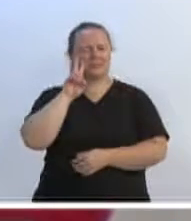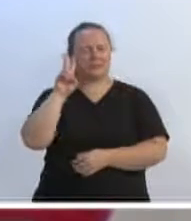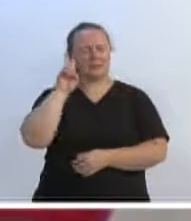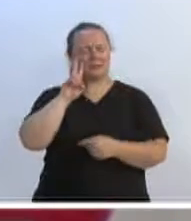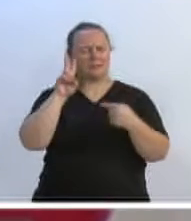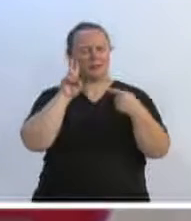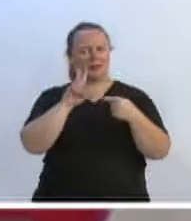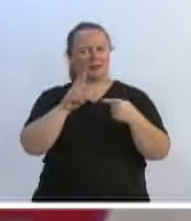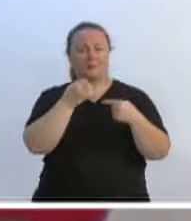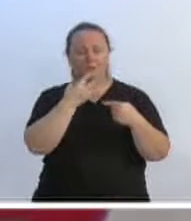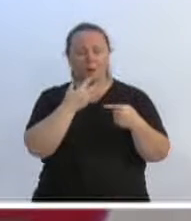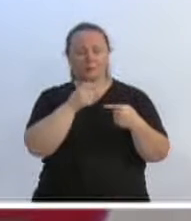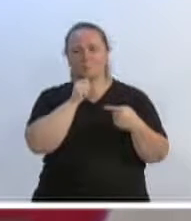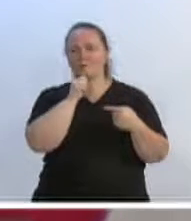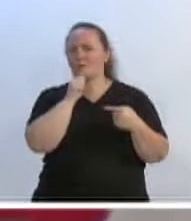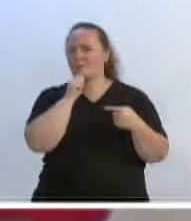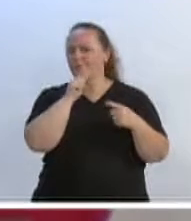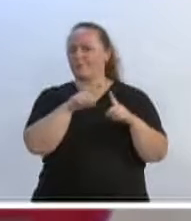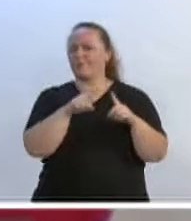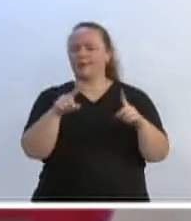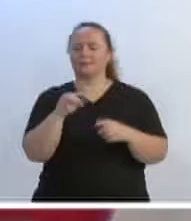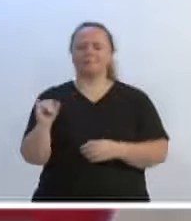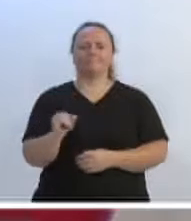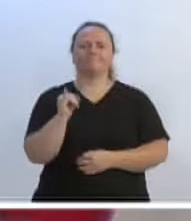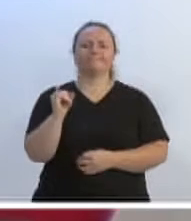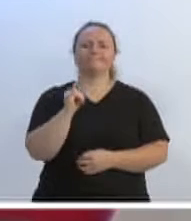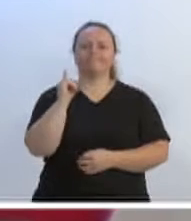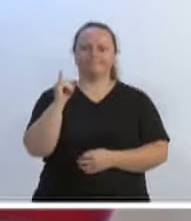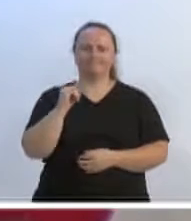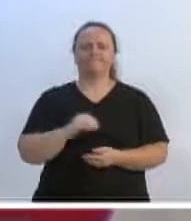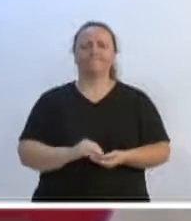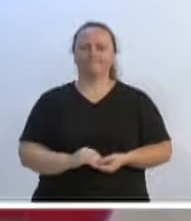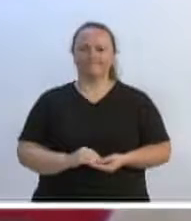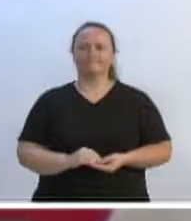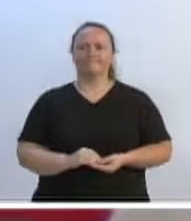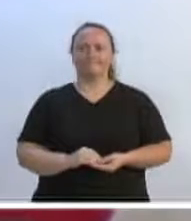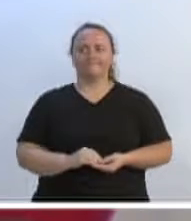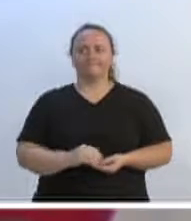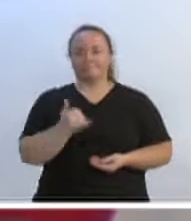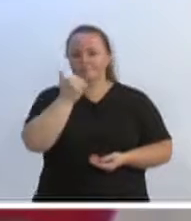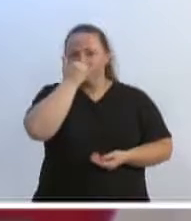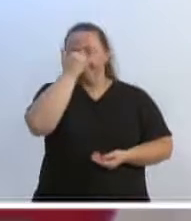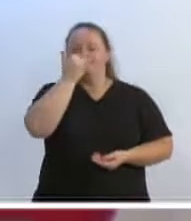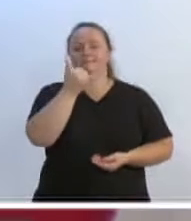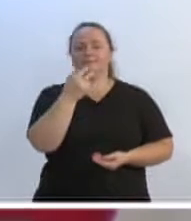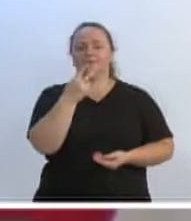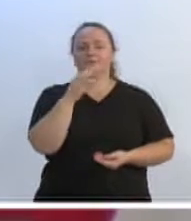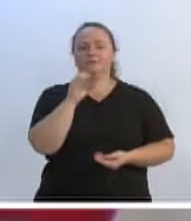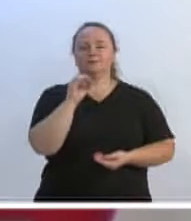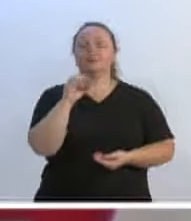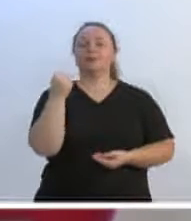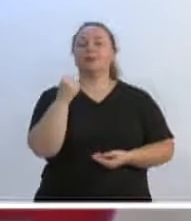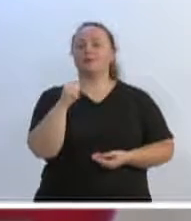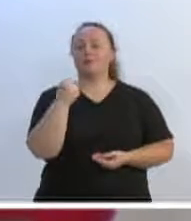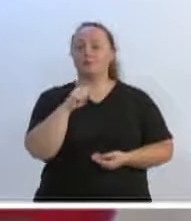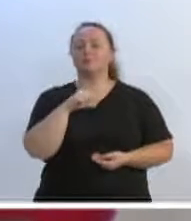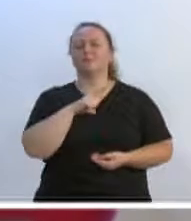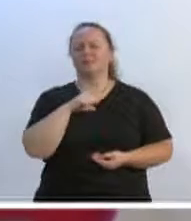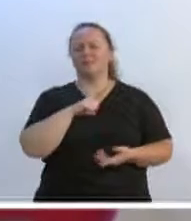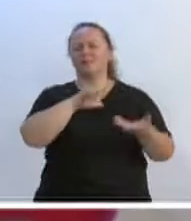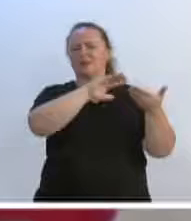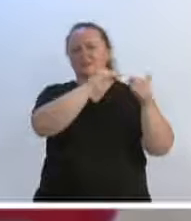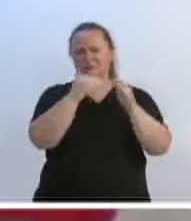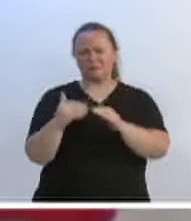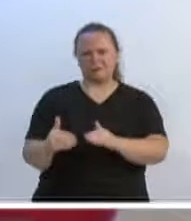agradável, mas necessária, com a tragédia que nós tivemos, infelizmente, em 2008. E destacar, na